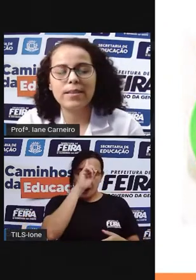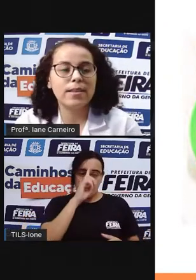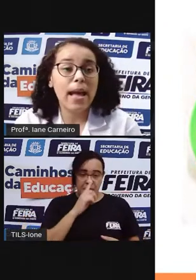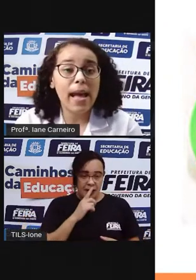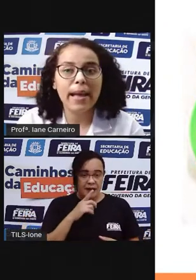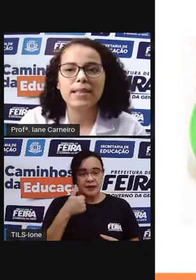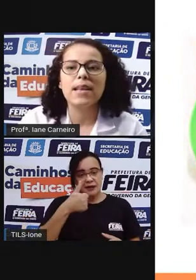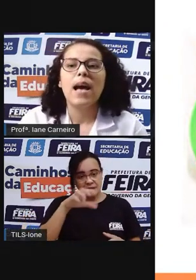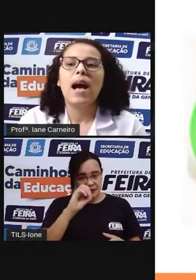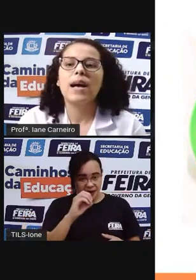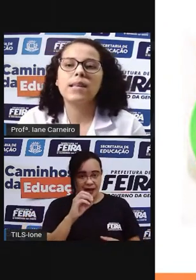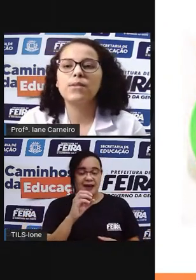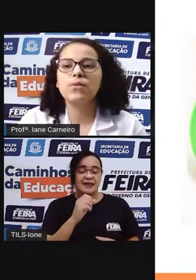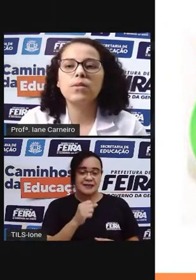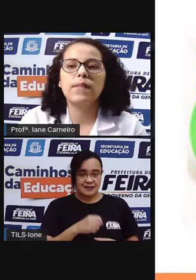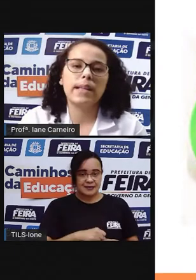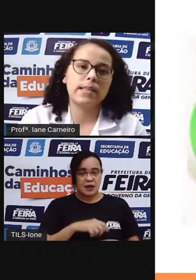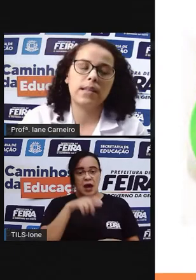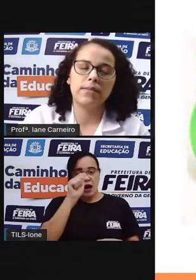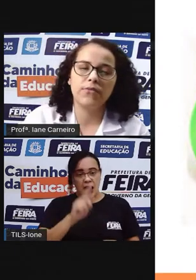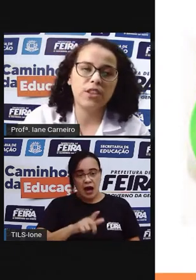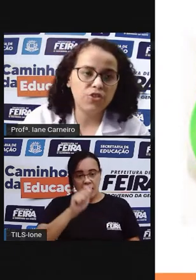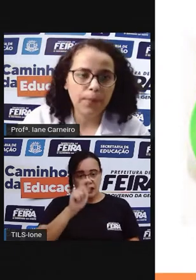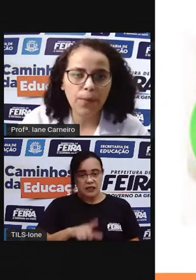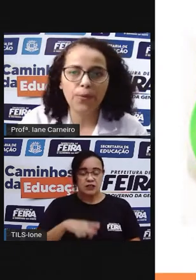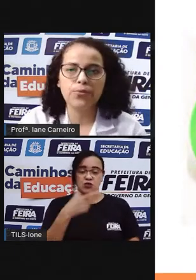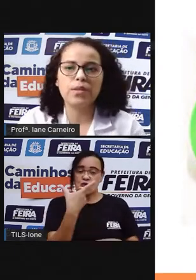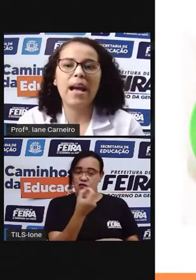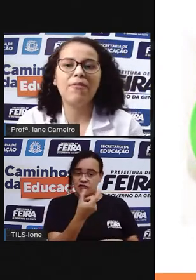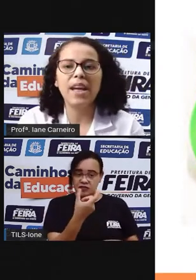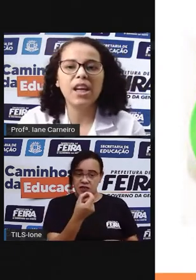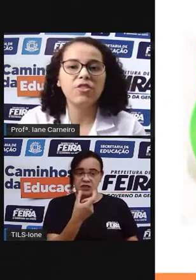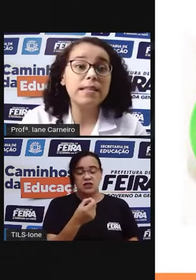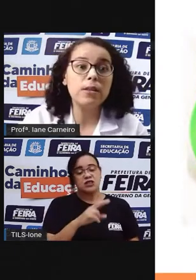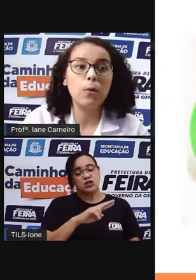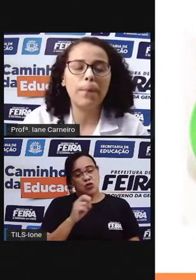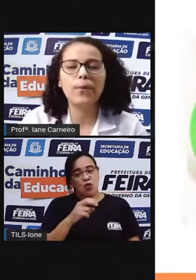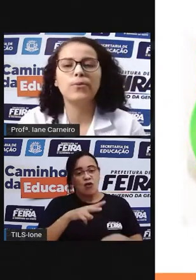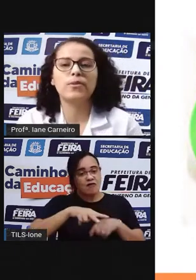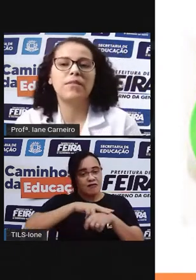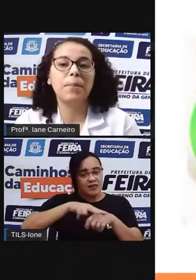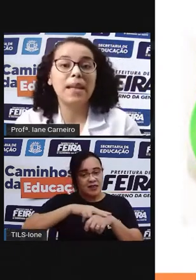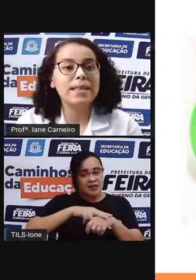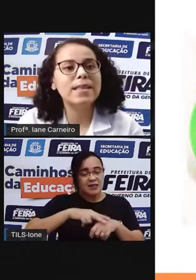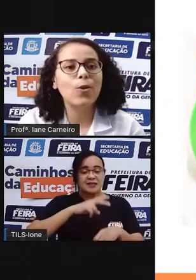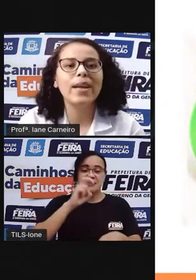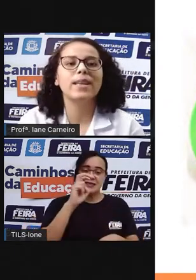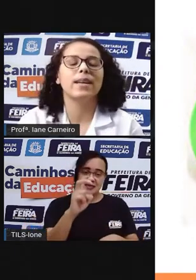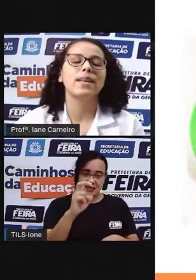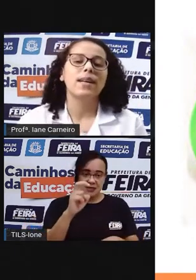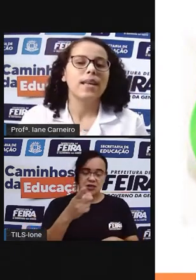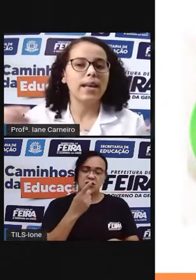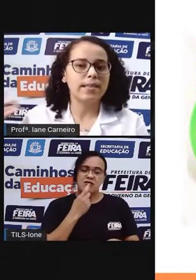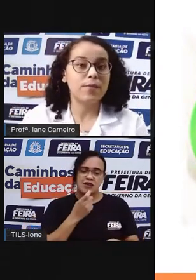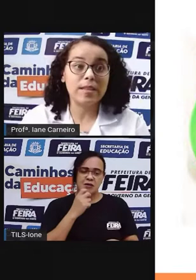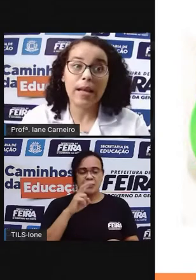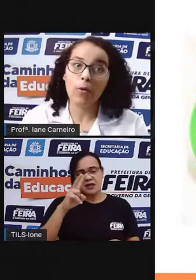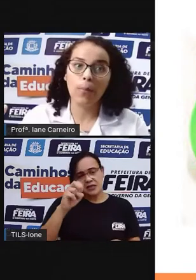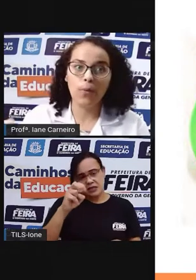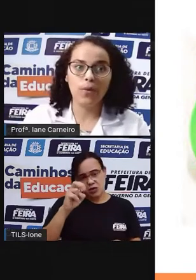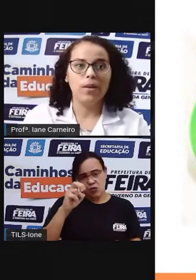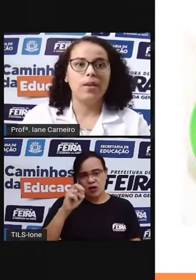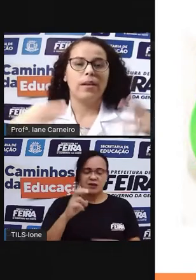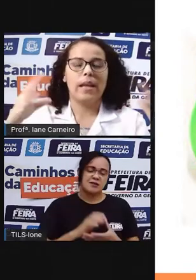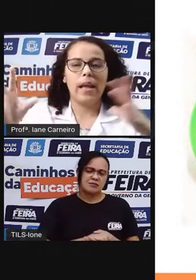valessem 10. As azuis valessem 20 pontos, né? A verde 5 pontos, a vermelha 50. E aí se você